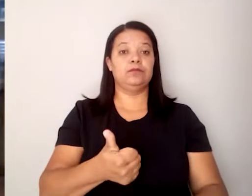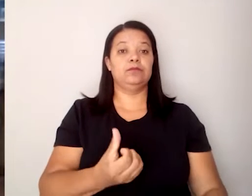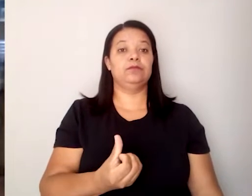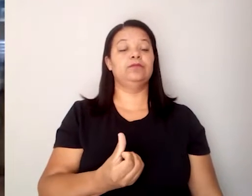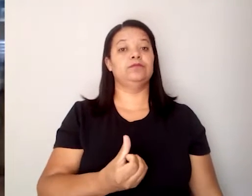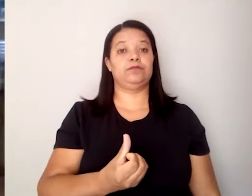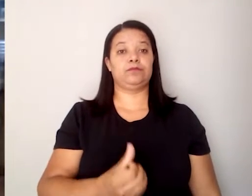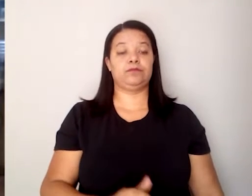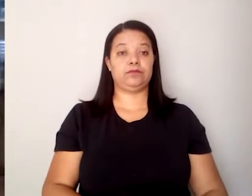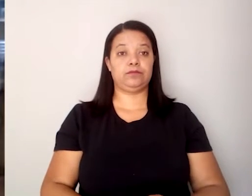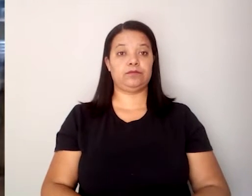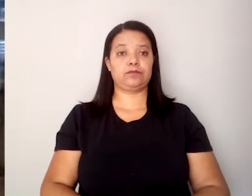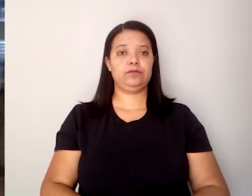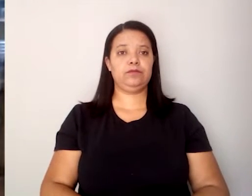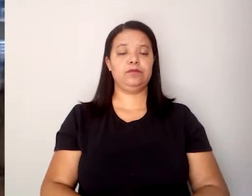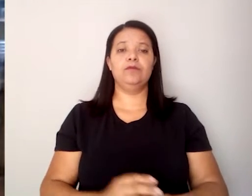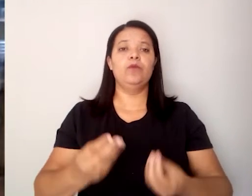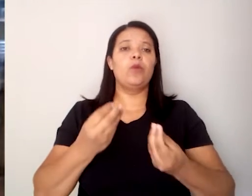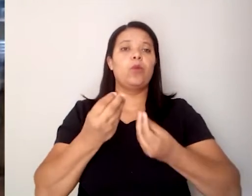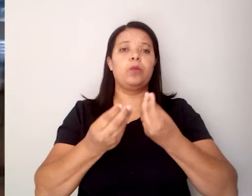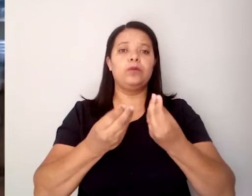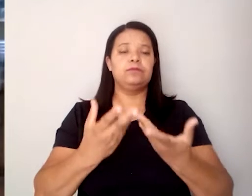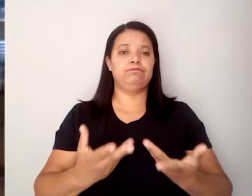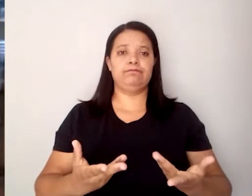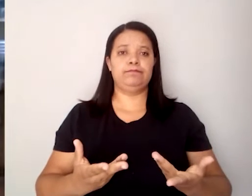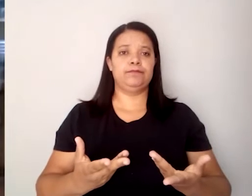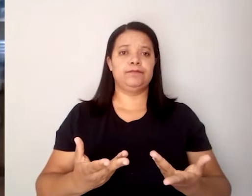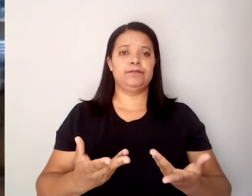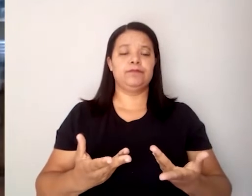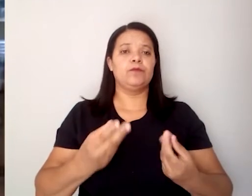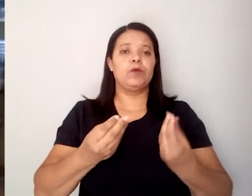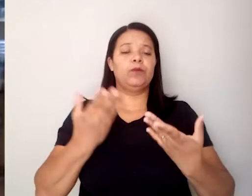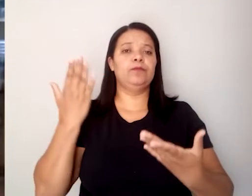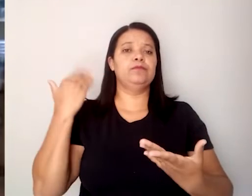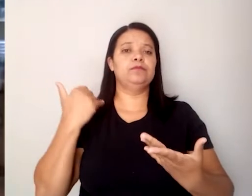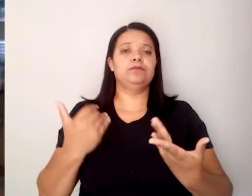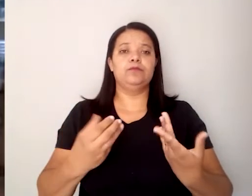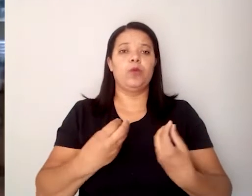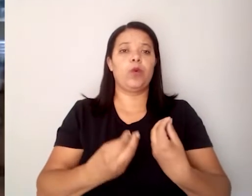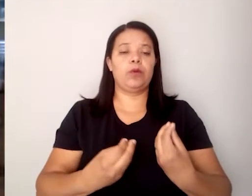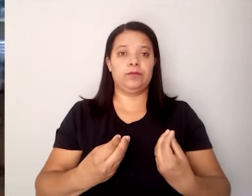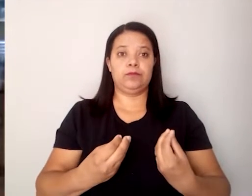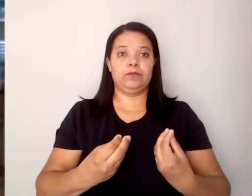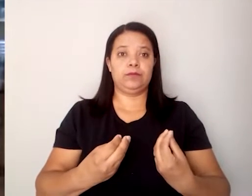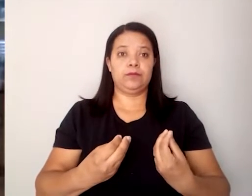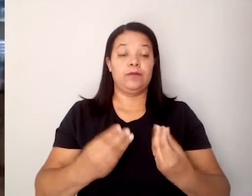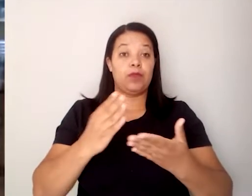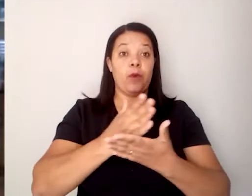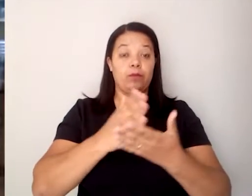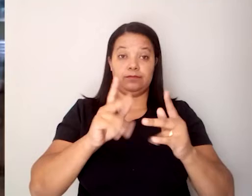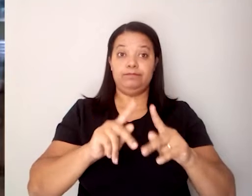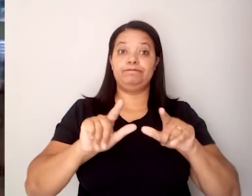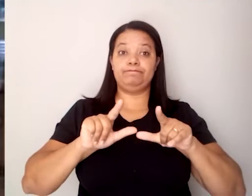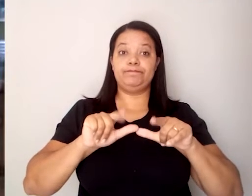qual o teor delas? Como seriam? Pelos relatos dos viajantes,